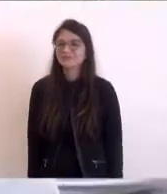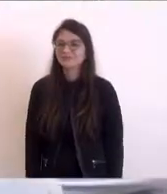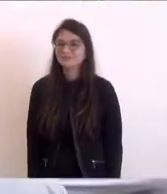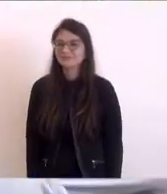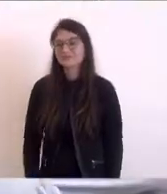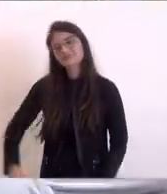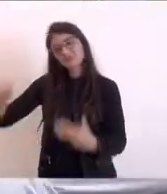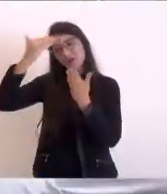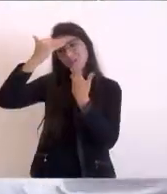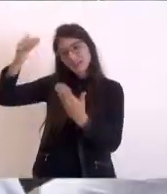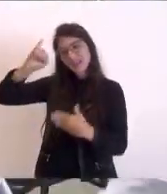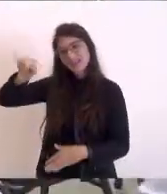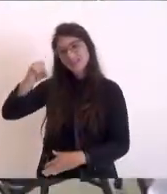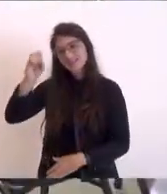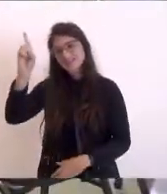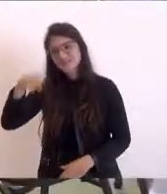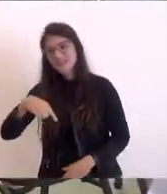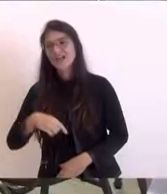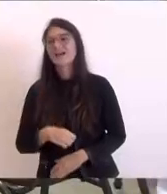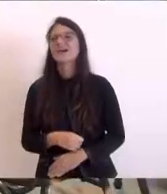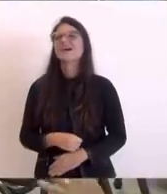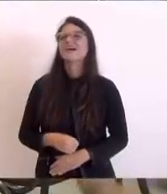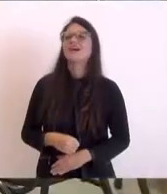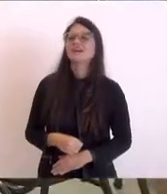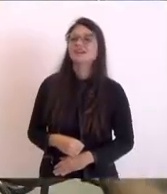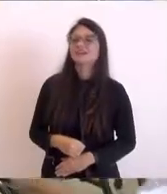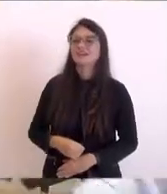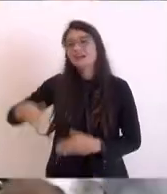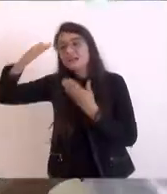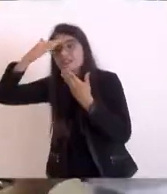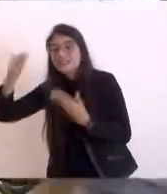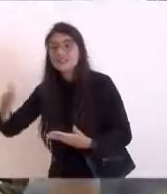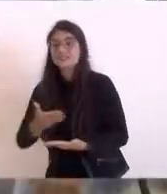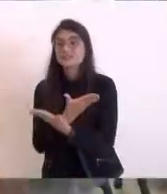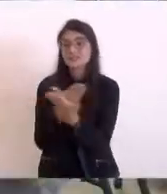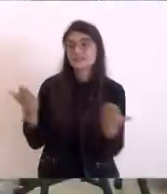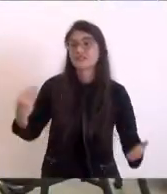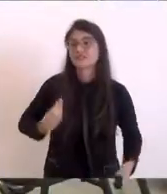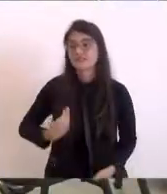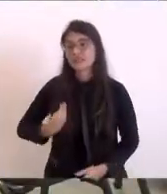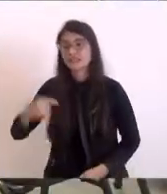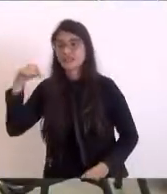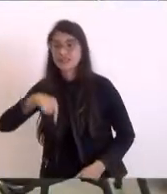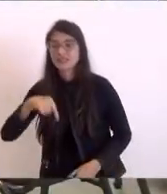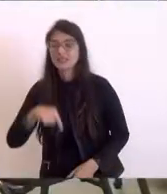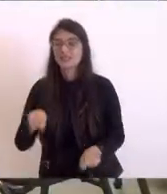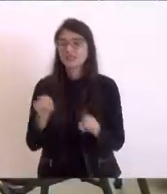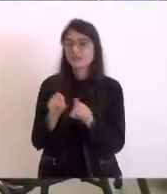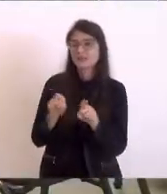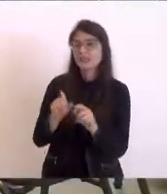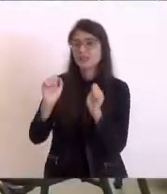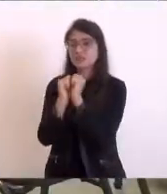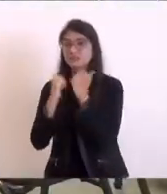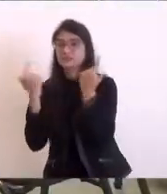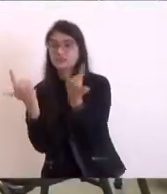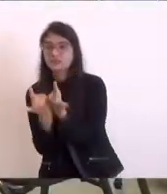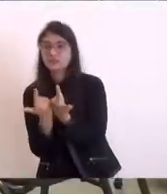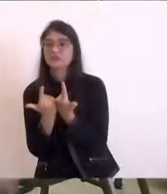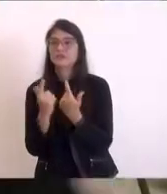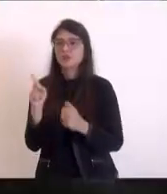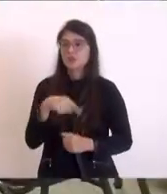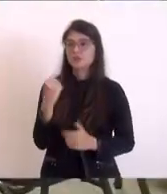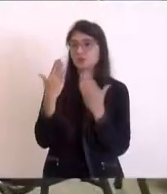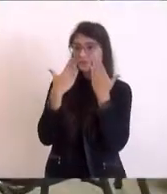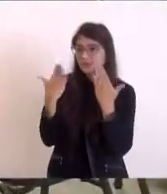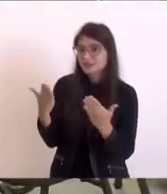obrigado Zé mais uma vez agradecer a presença de todos dizer que a gente está aqui representando a Assembleia Legislativa que